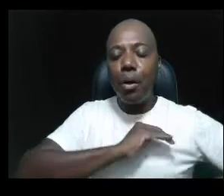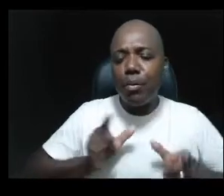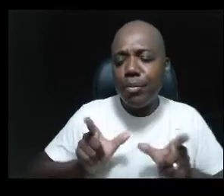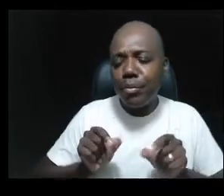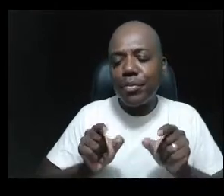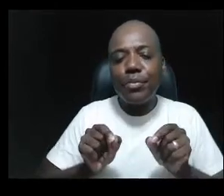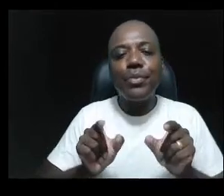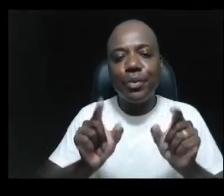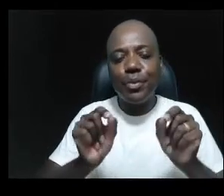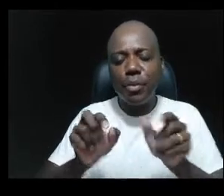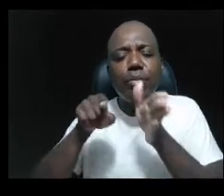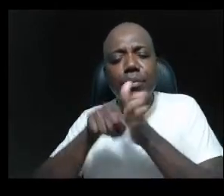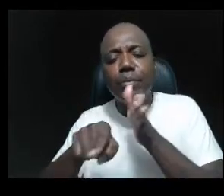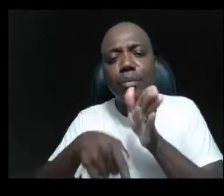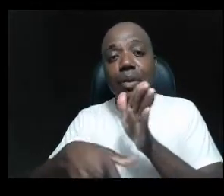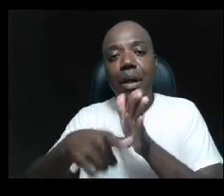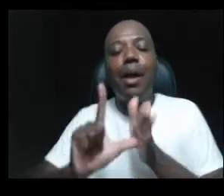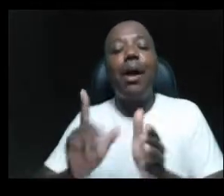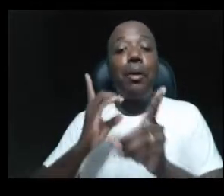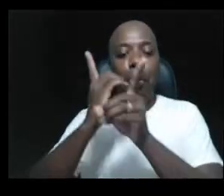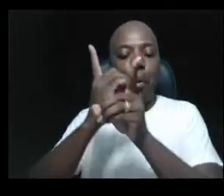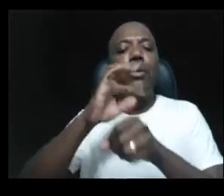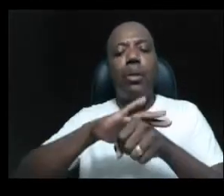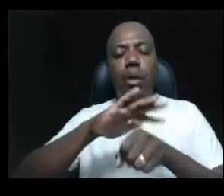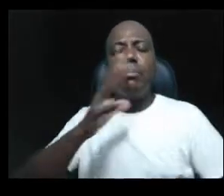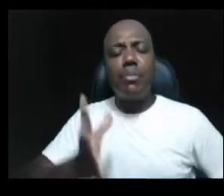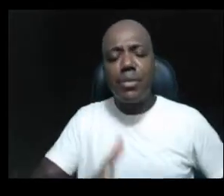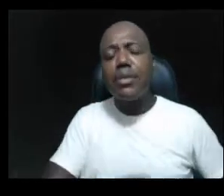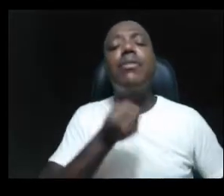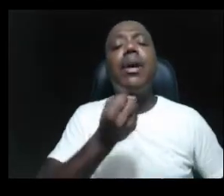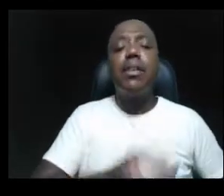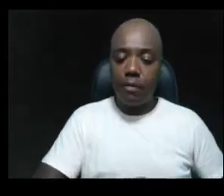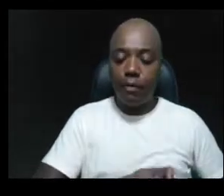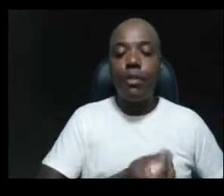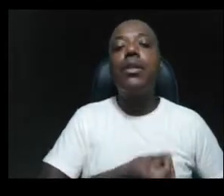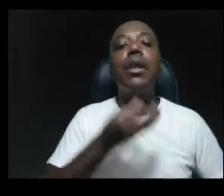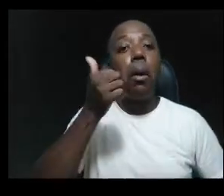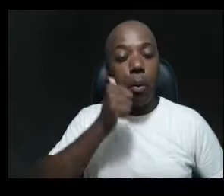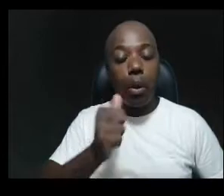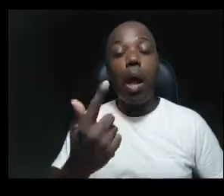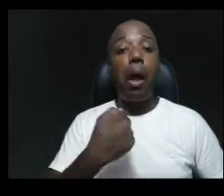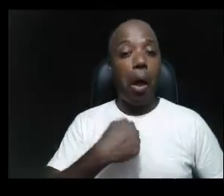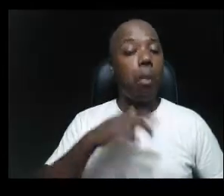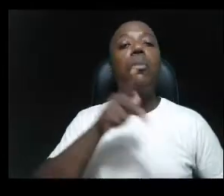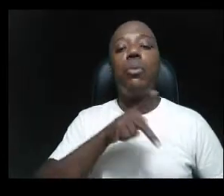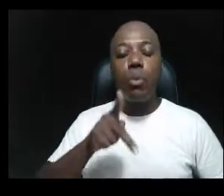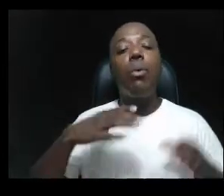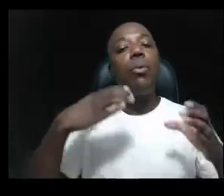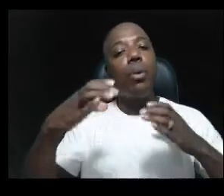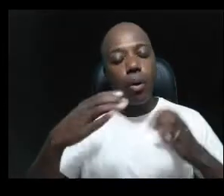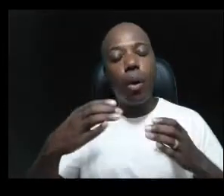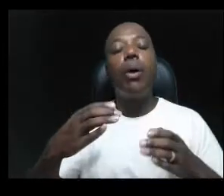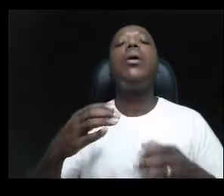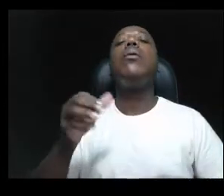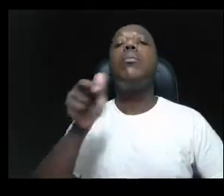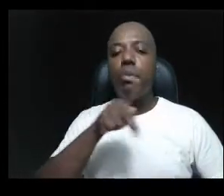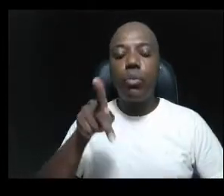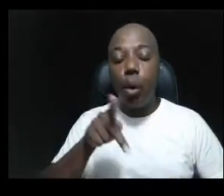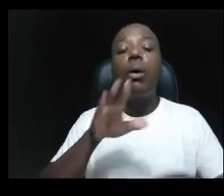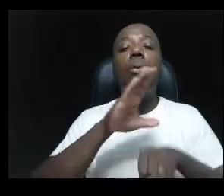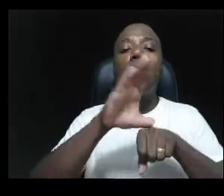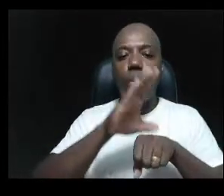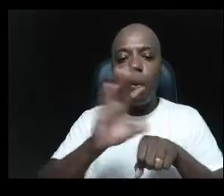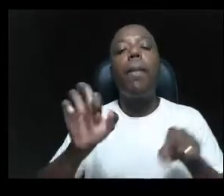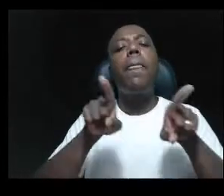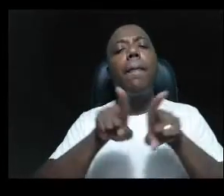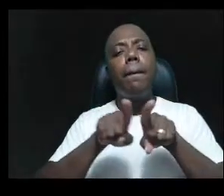O diagnóstico precoce pode salvar várias vidas. Por ser mulher, professora, coordenadora de um curso que tem em